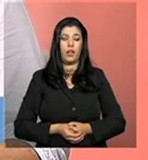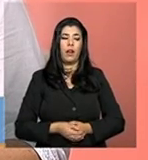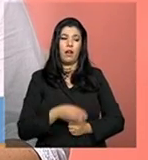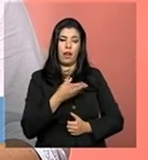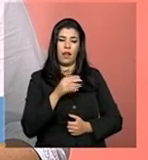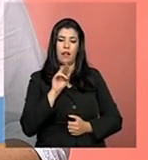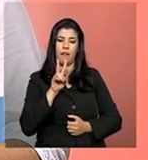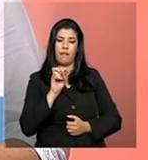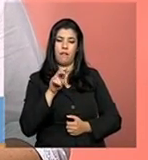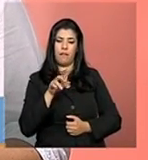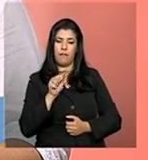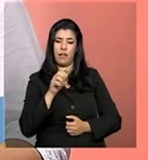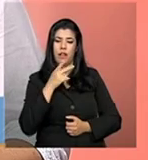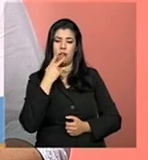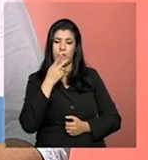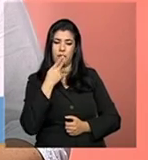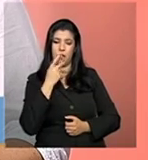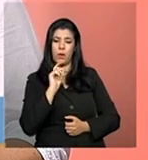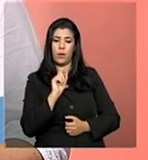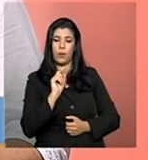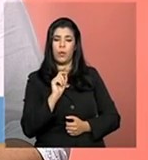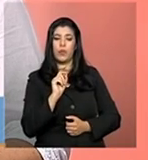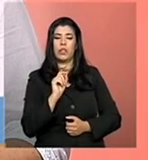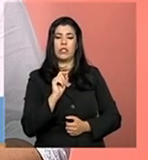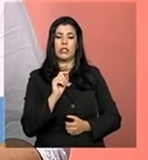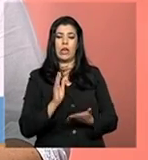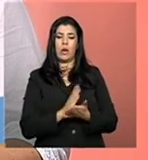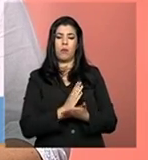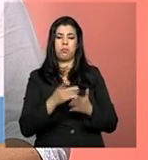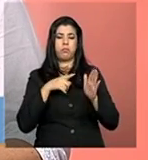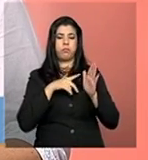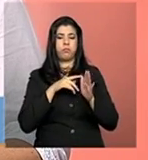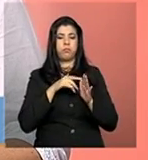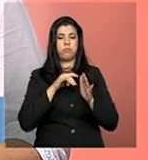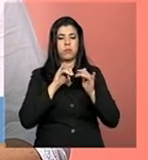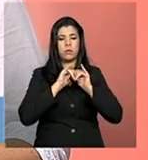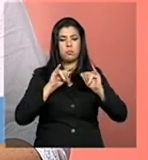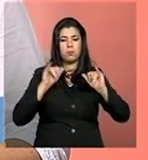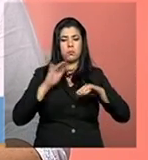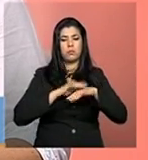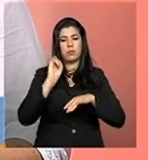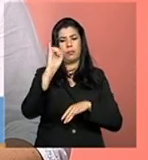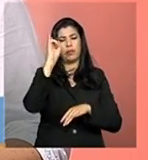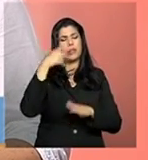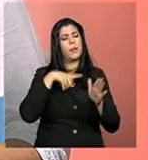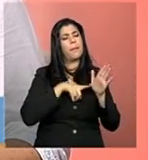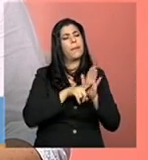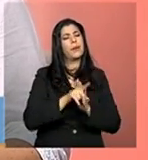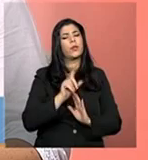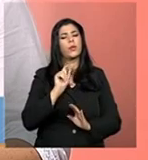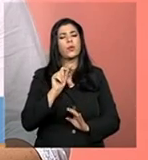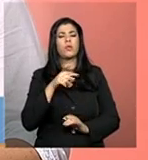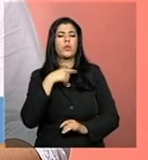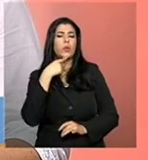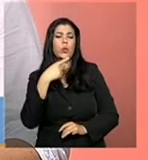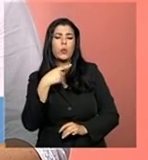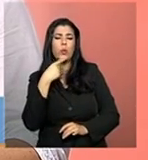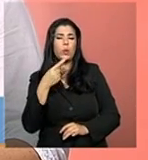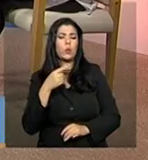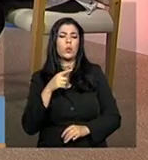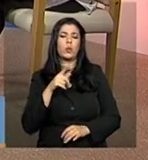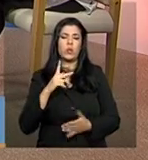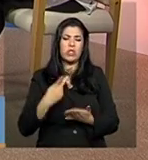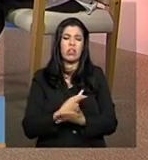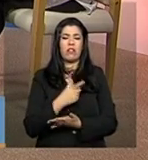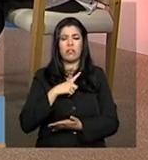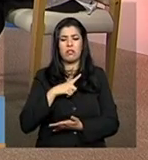aí uma das questões que são mais solicitadas. O que você destacaria aí de dúvidas e dificuldades